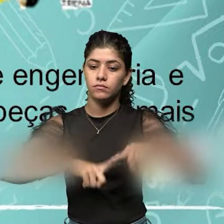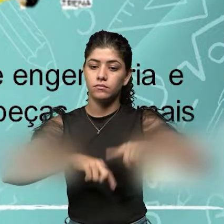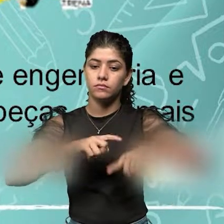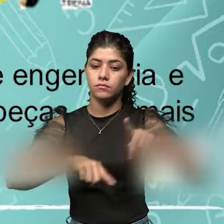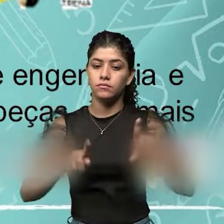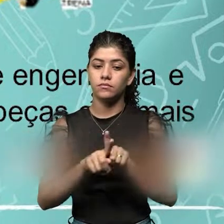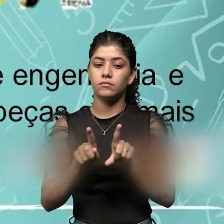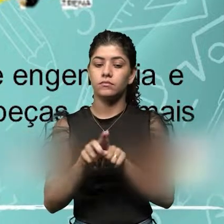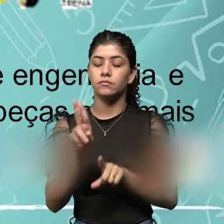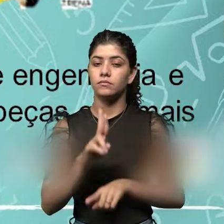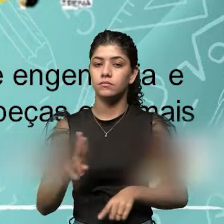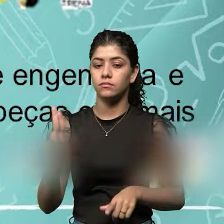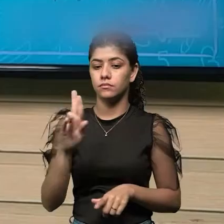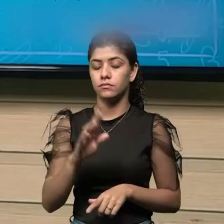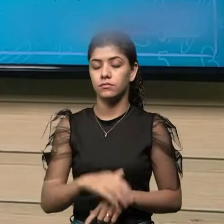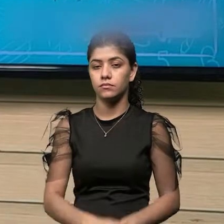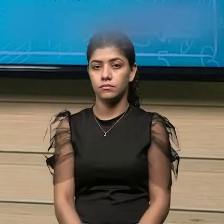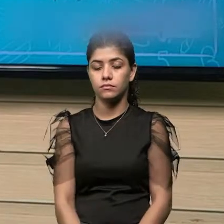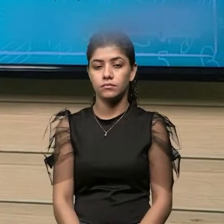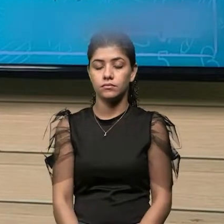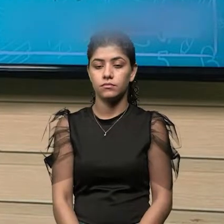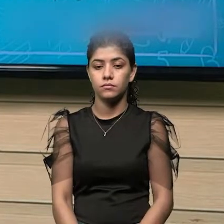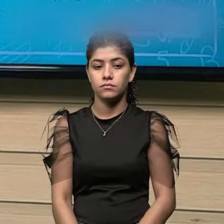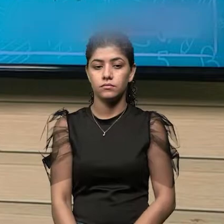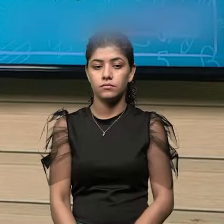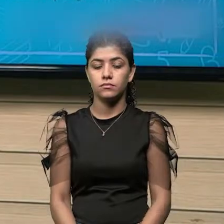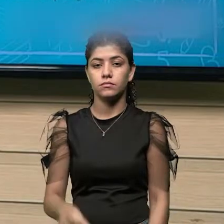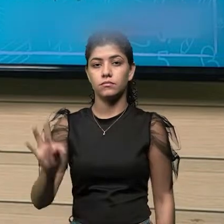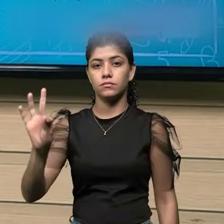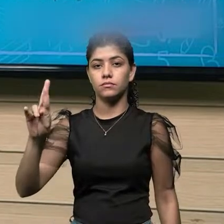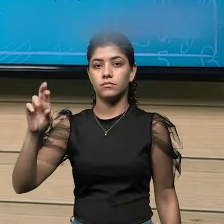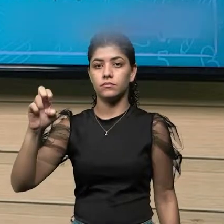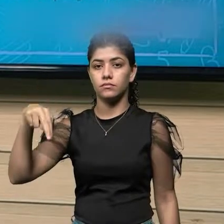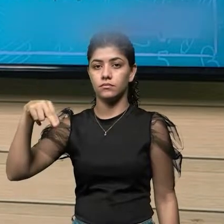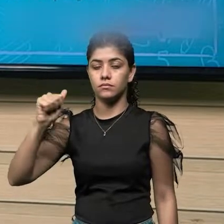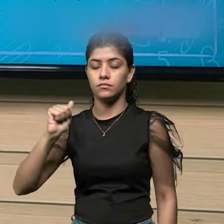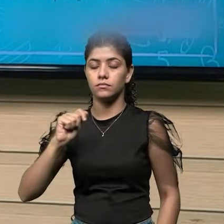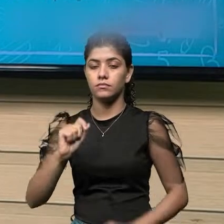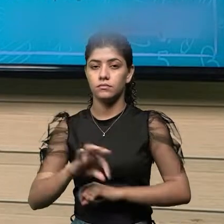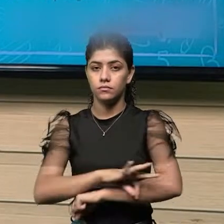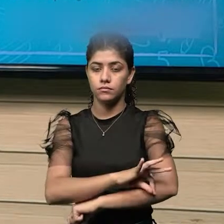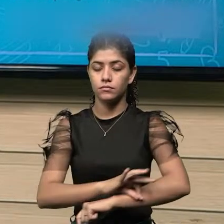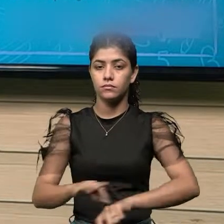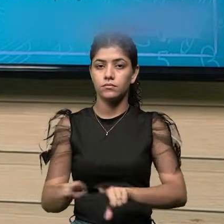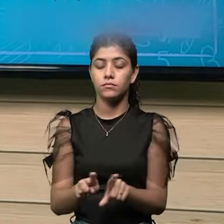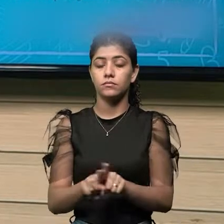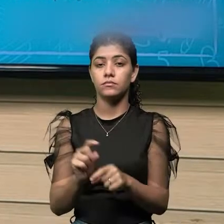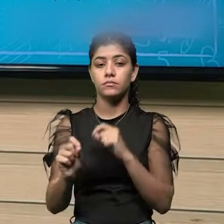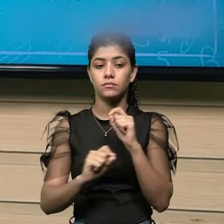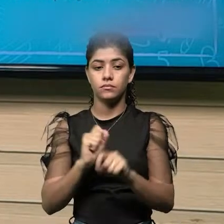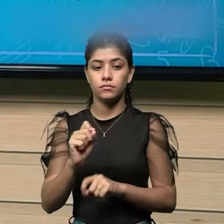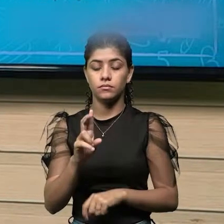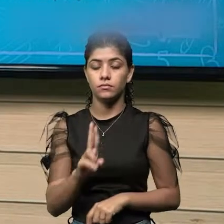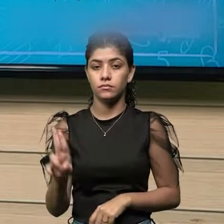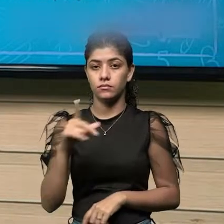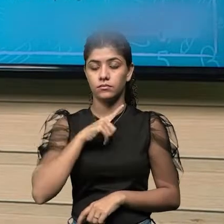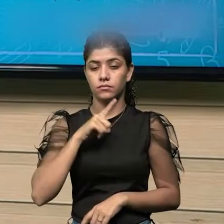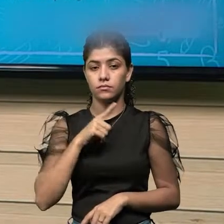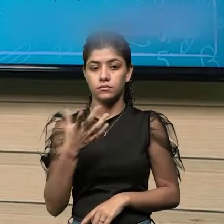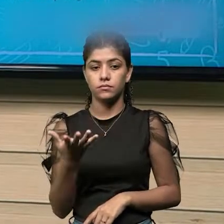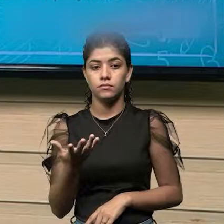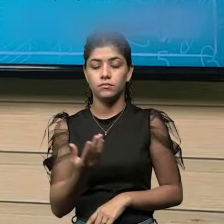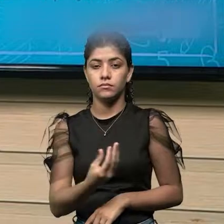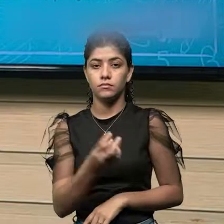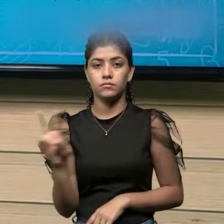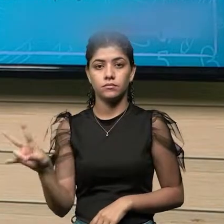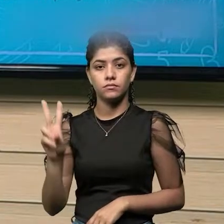de equipamentos automotivos. A trena, exemplo da régua, ela também tem os valores que podem